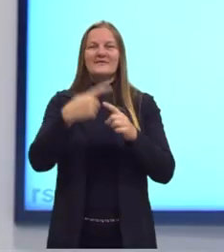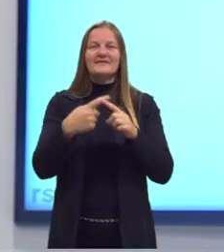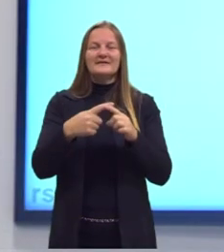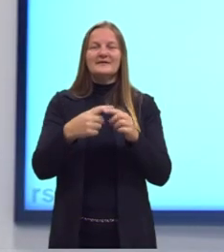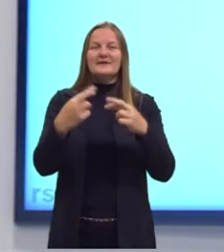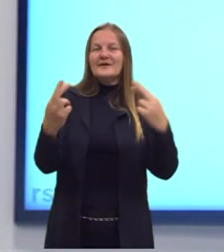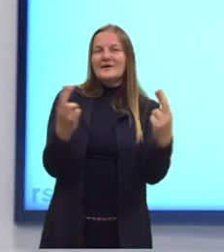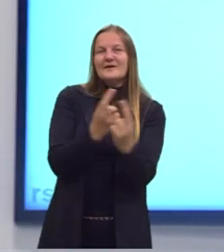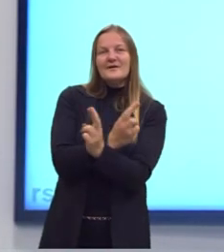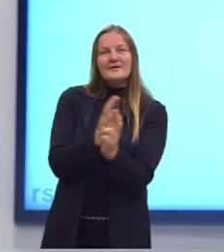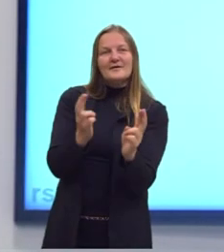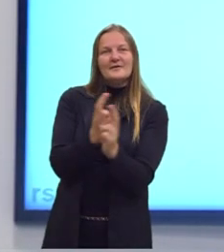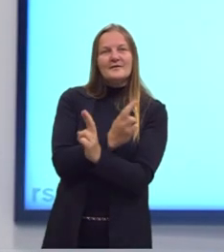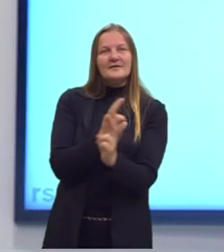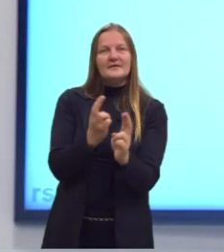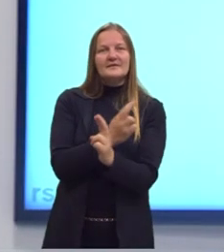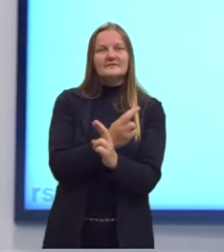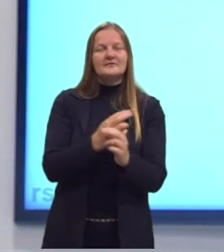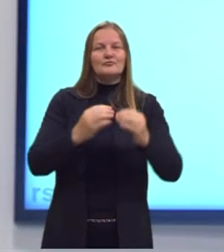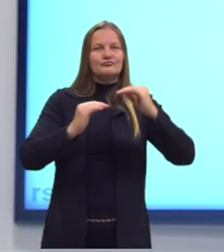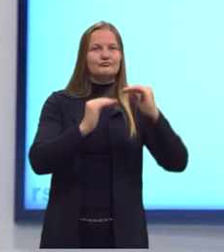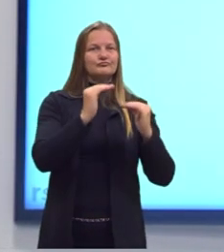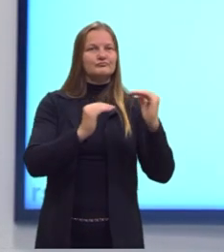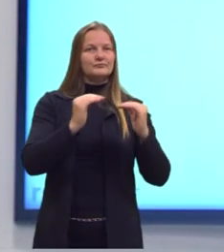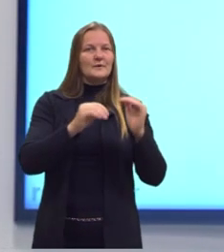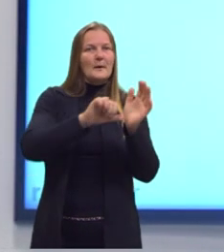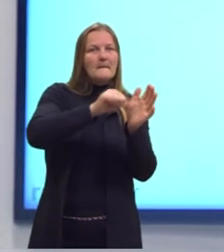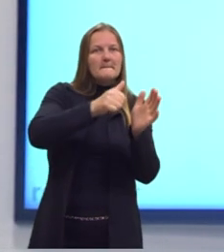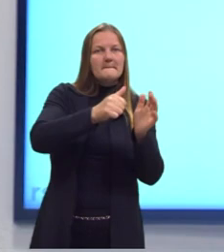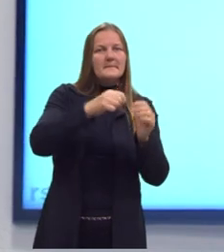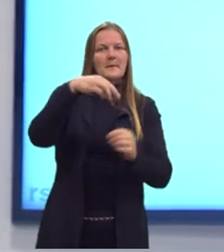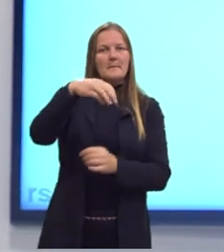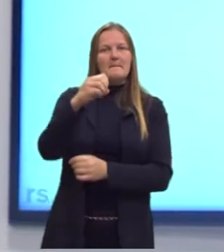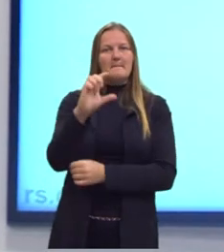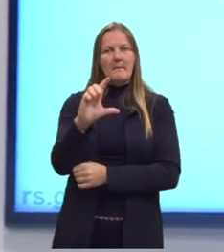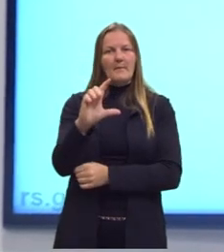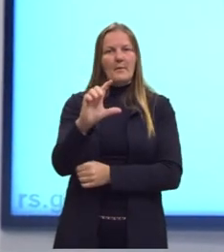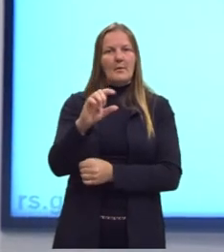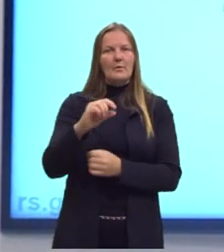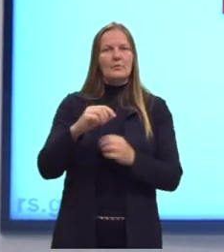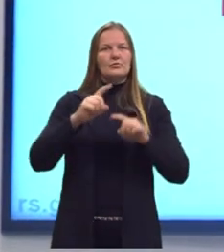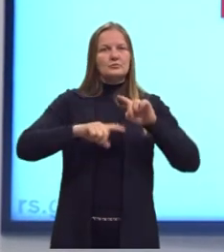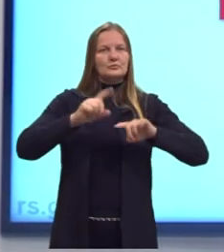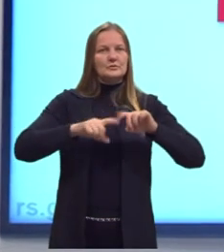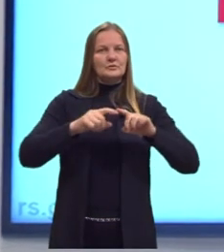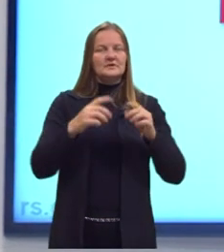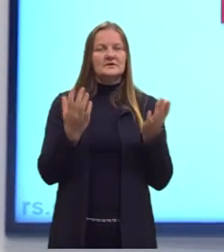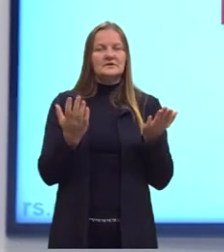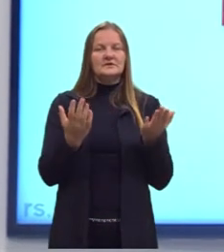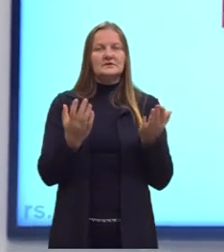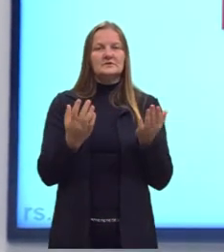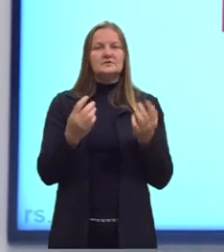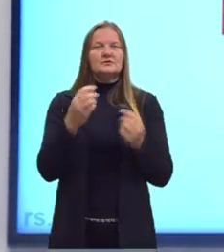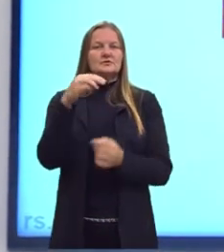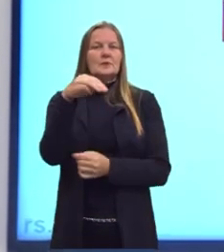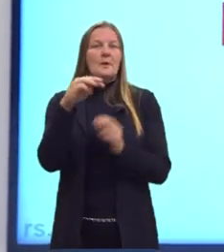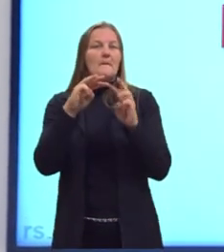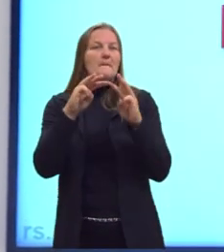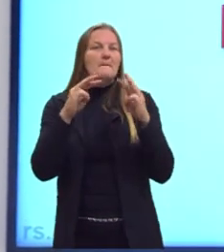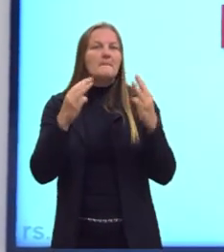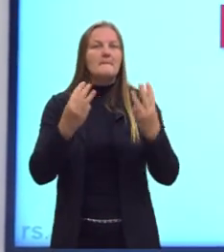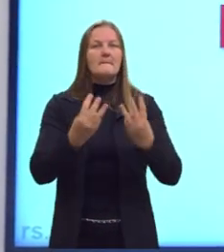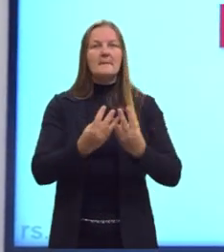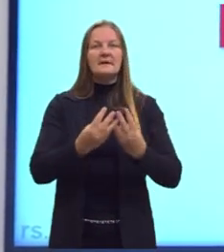relação, uma equivalência entre o mol, a quantidade de matéria, e quando eu falo de massa,